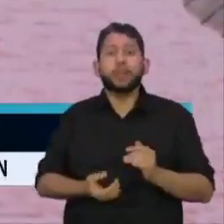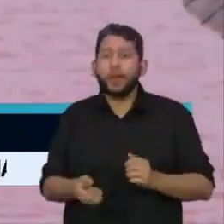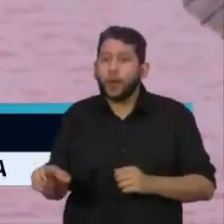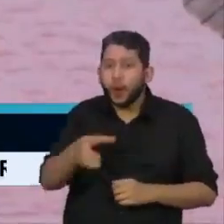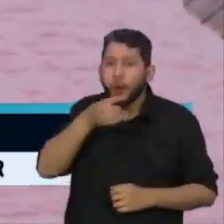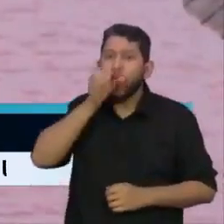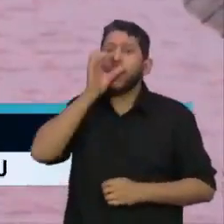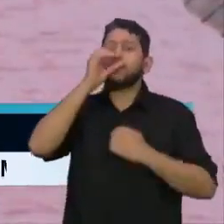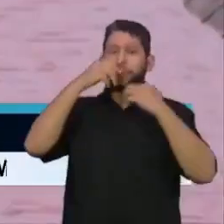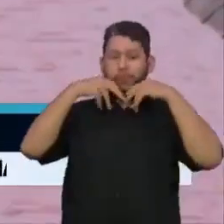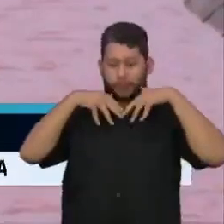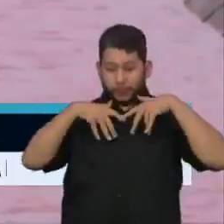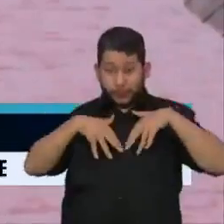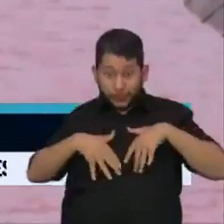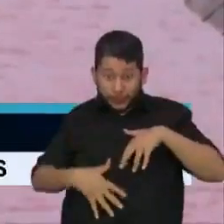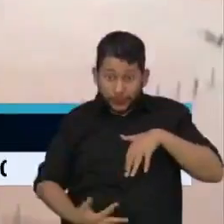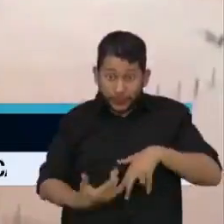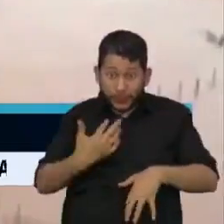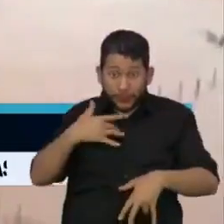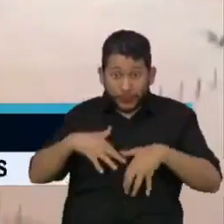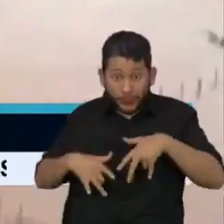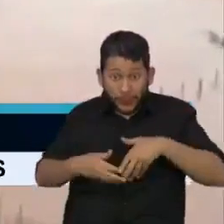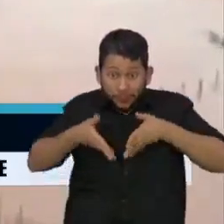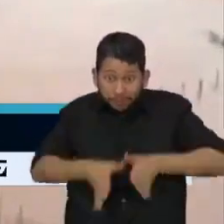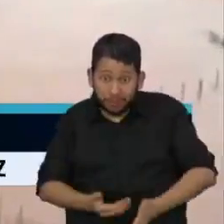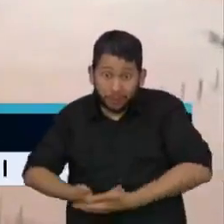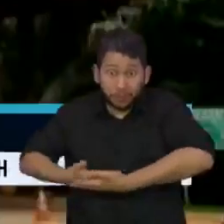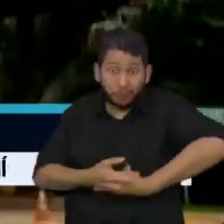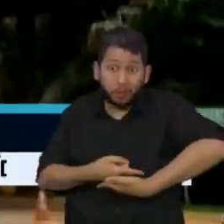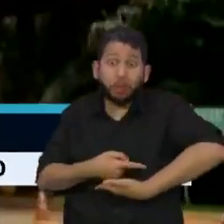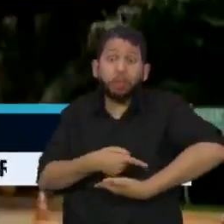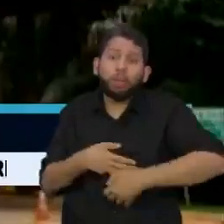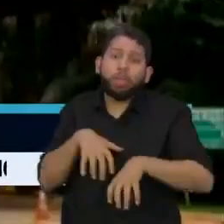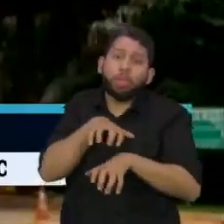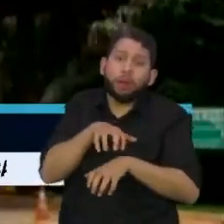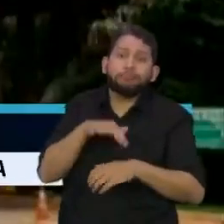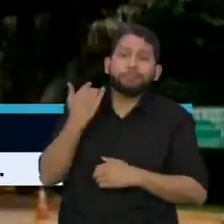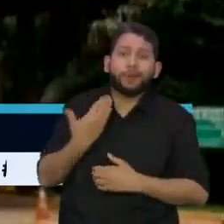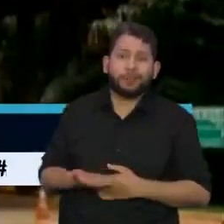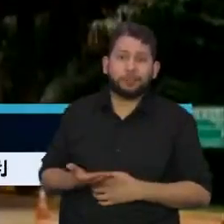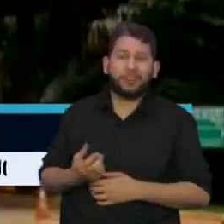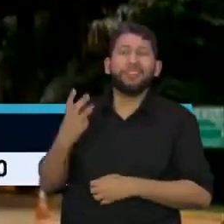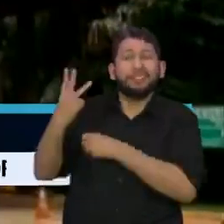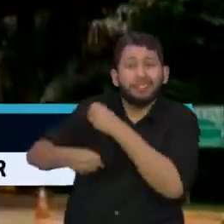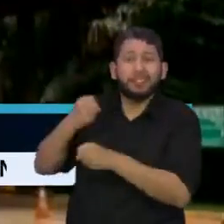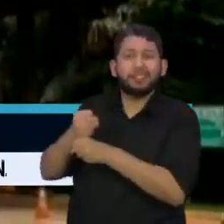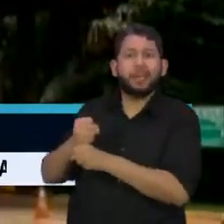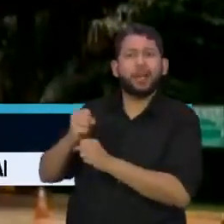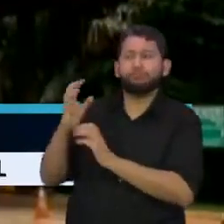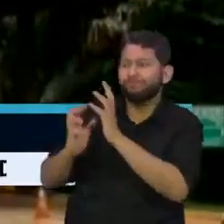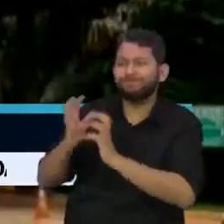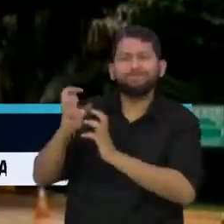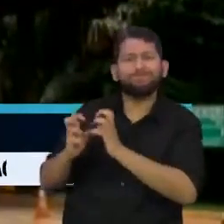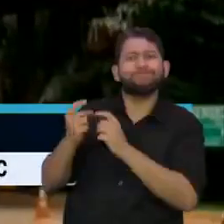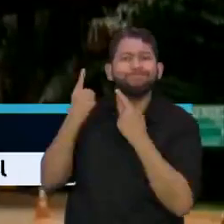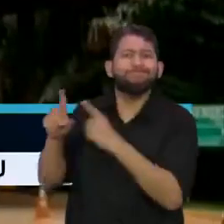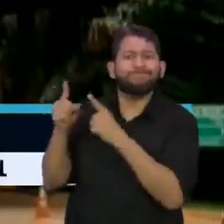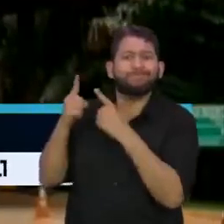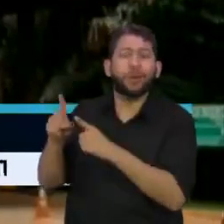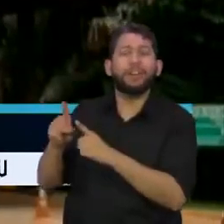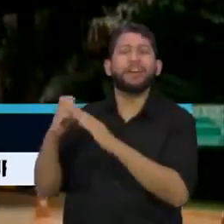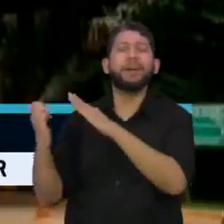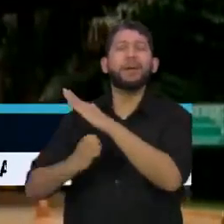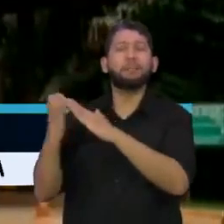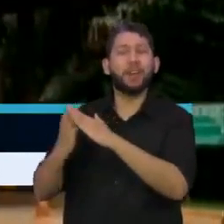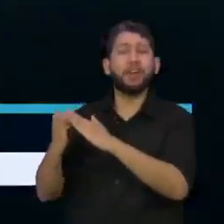pelo consumo da água contaminada. Há três anos, a população briga com a empresa norueguesa responsável